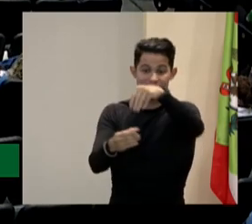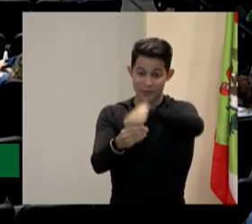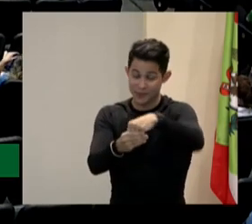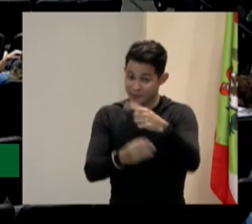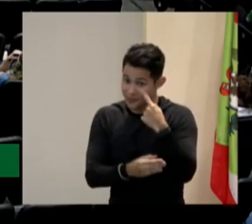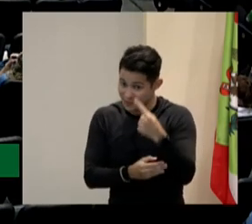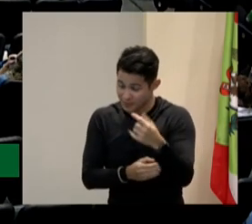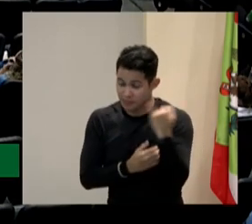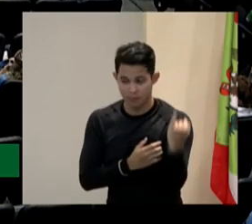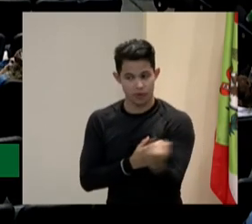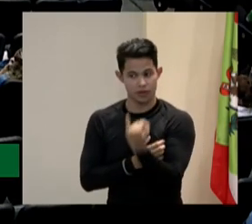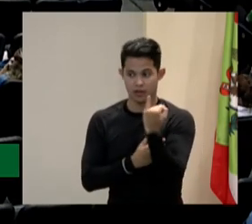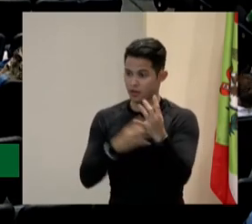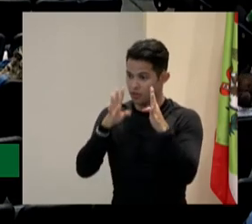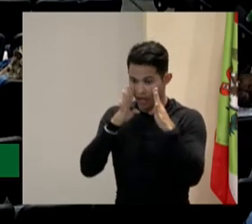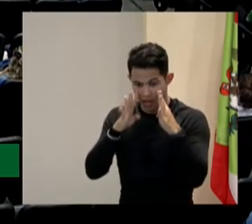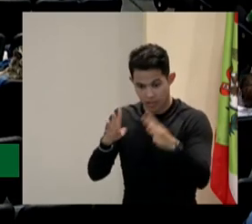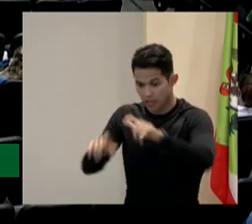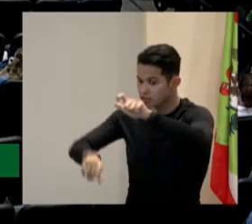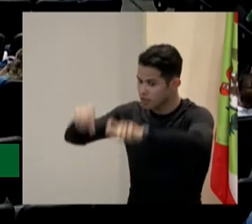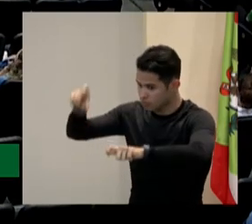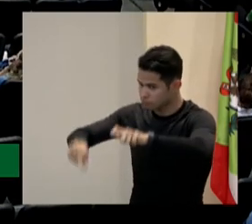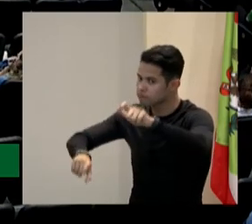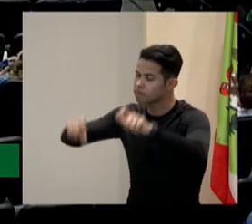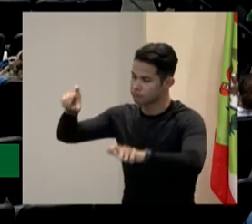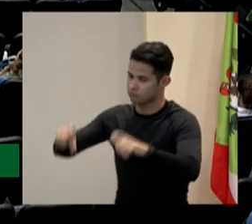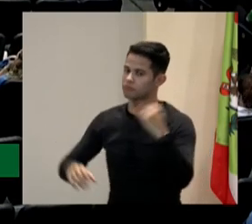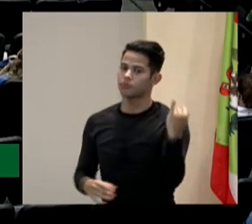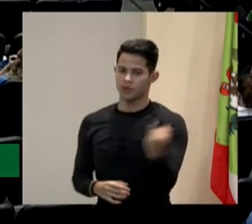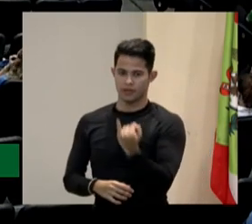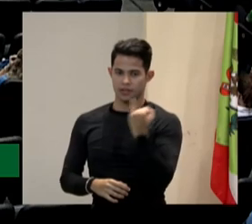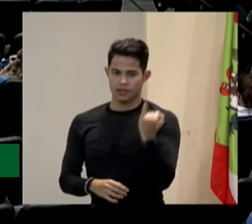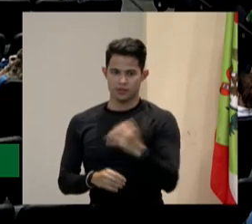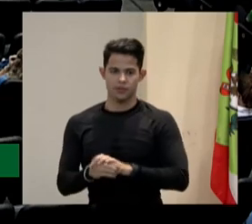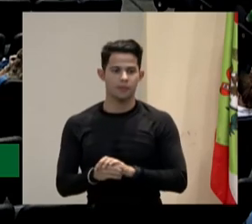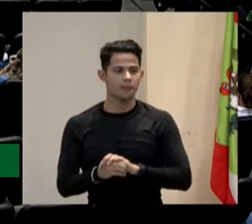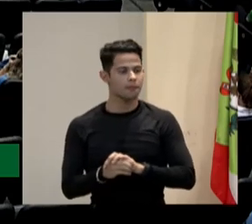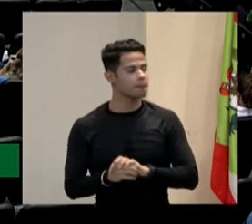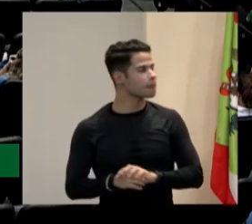multifuncionais. Então lembrem disso. Opa, deixa eu voltar aqui.